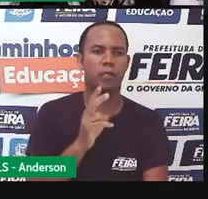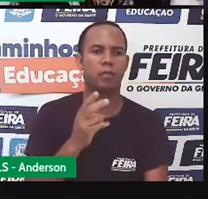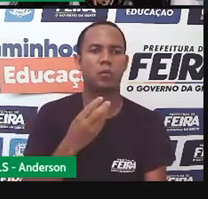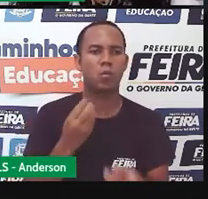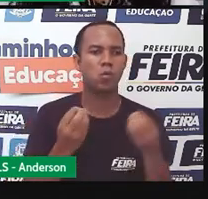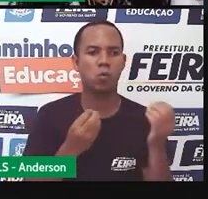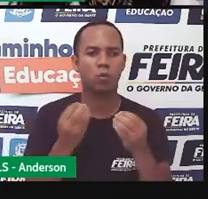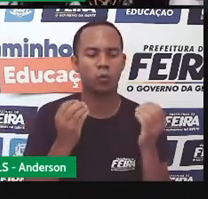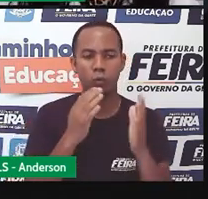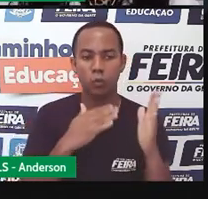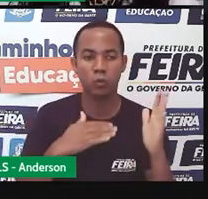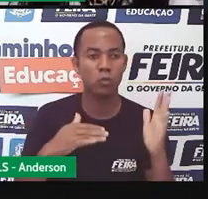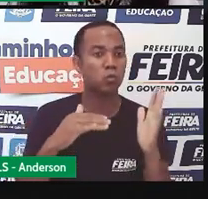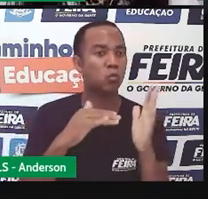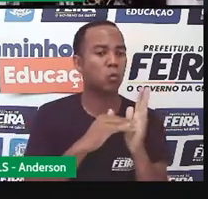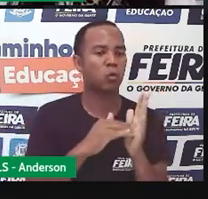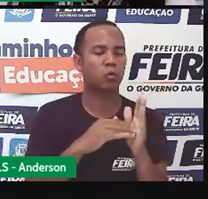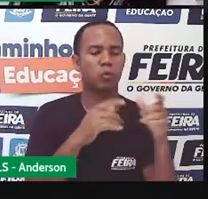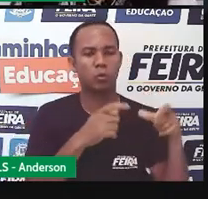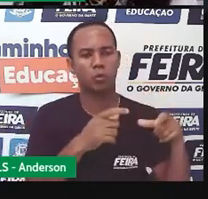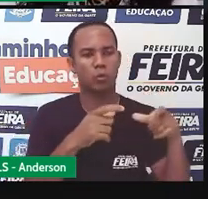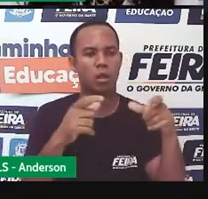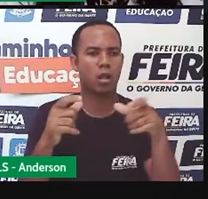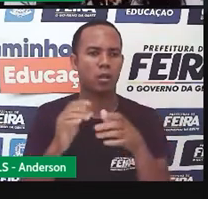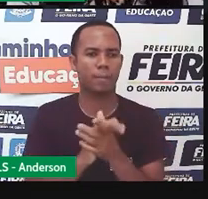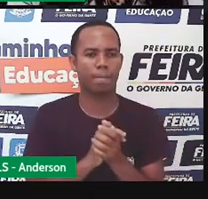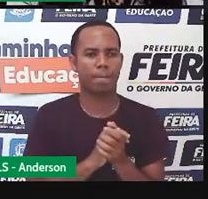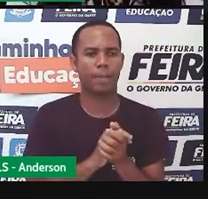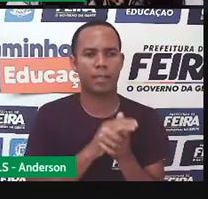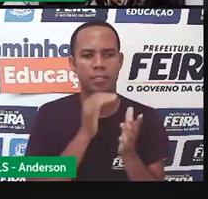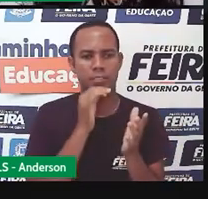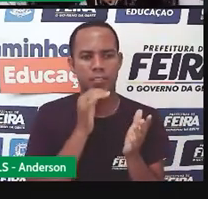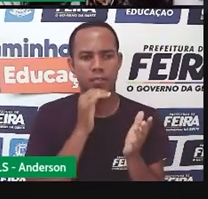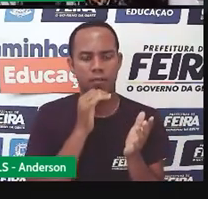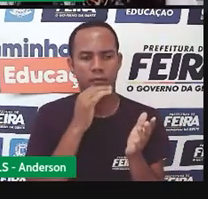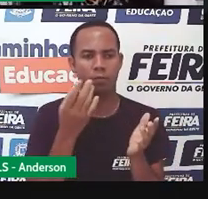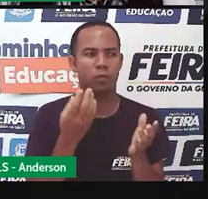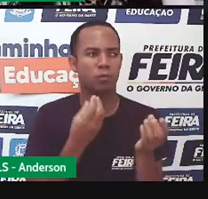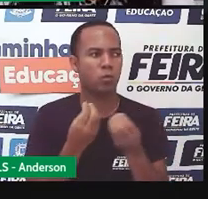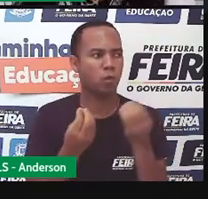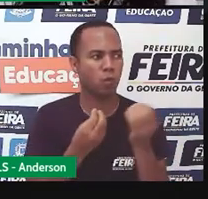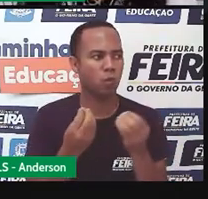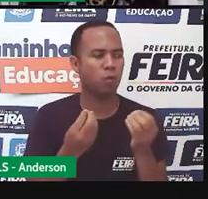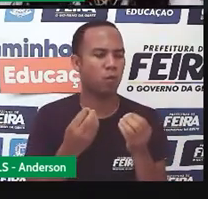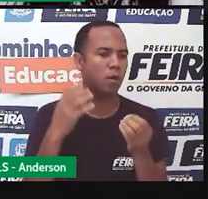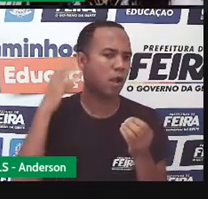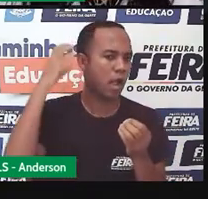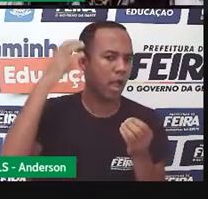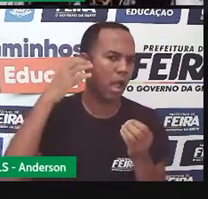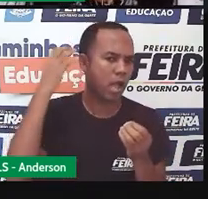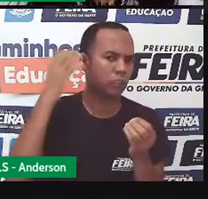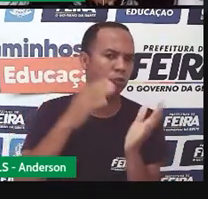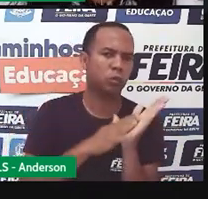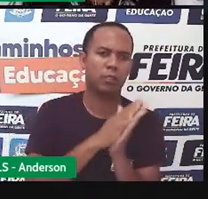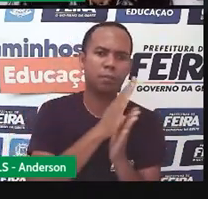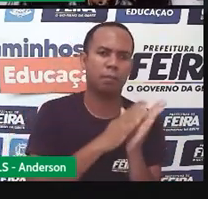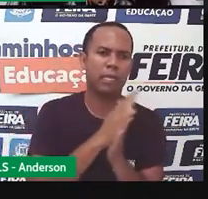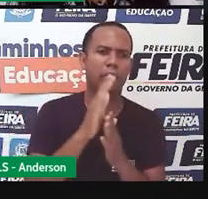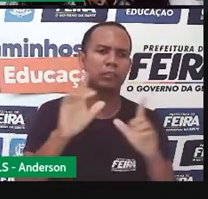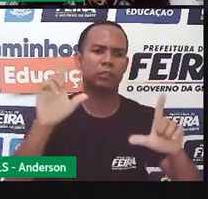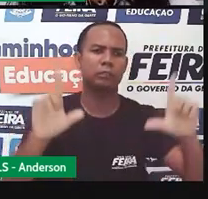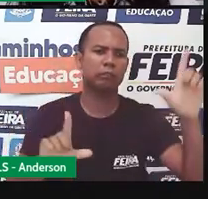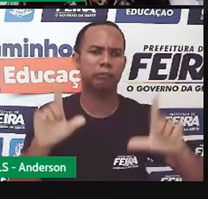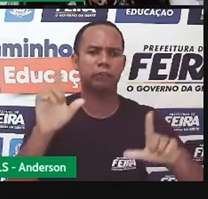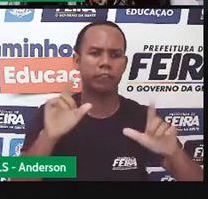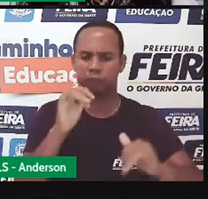todos os jornais, seja impresso, seja no rádio, seja na TV, seja na